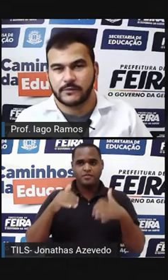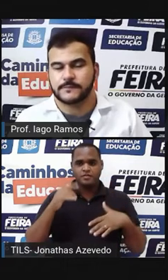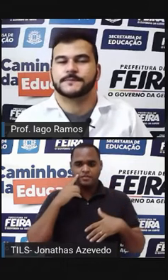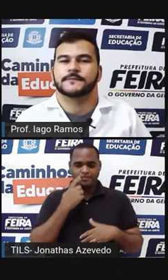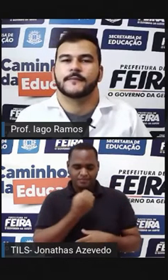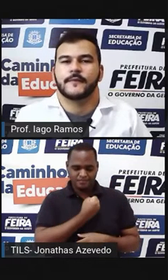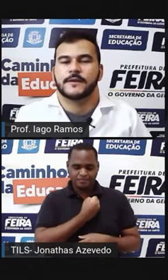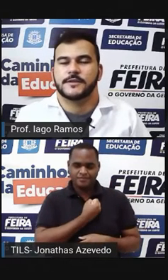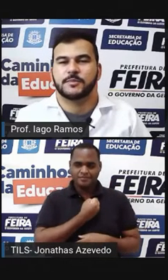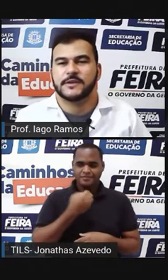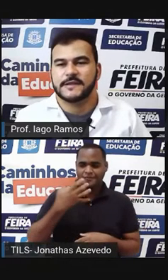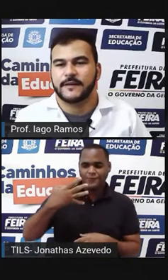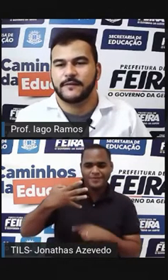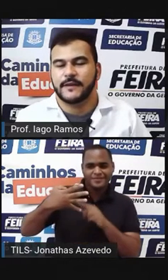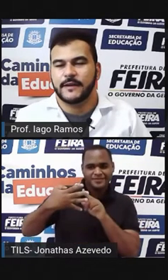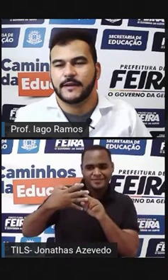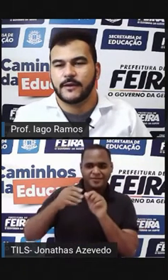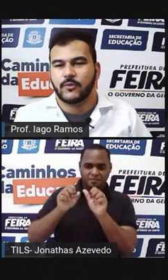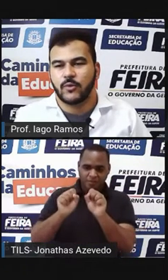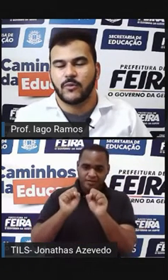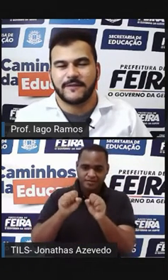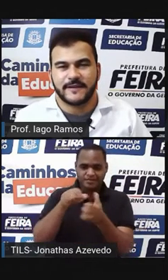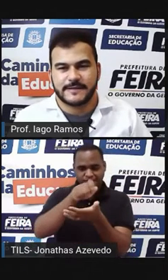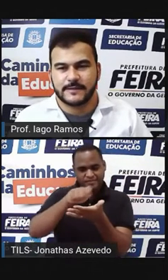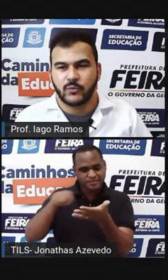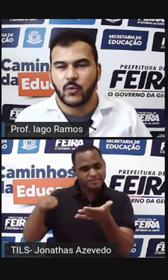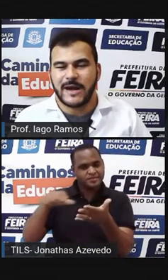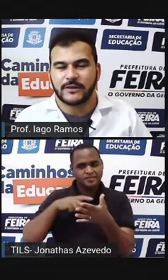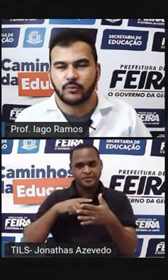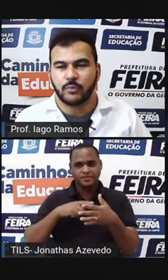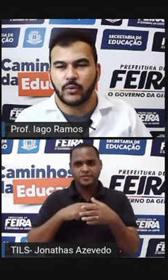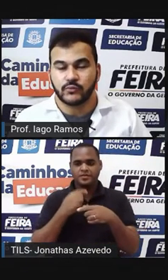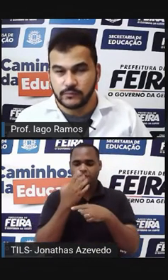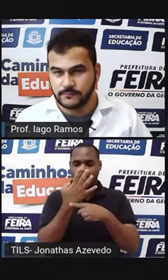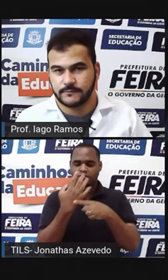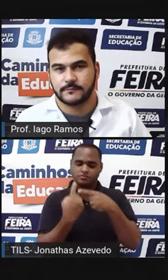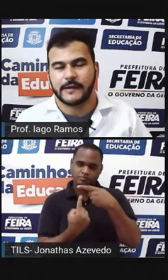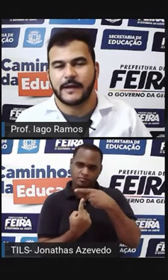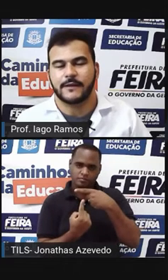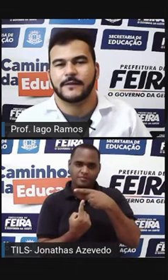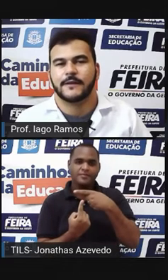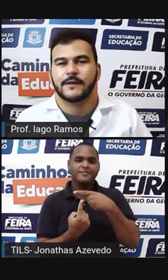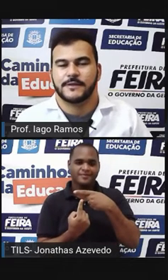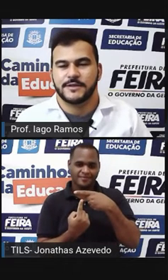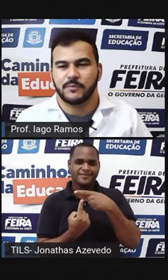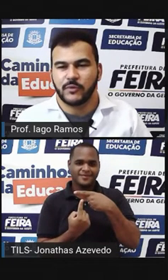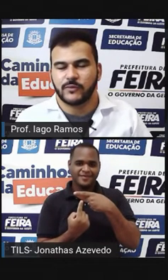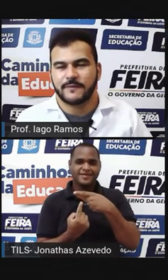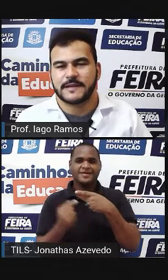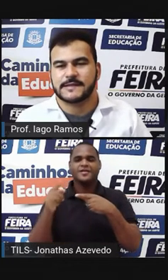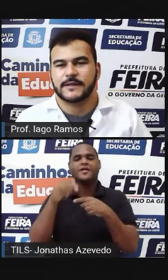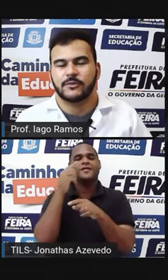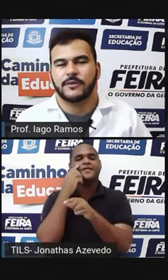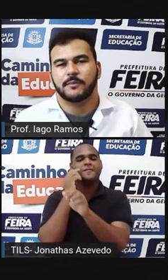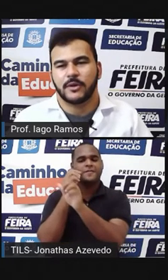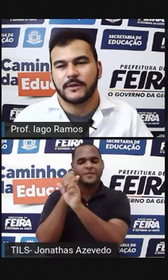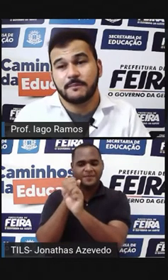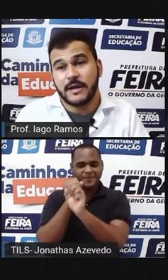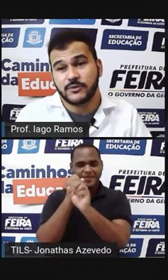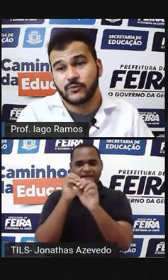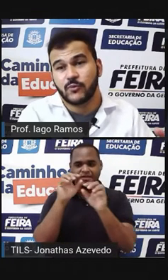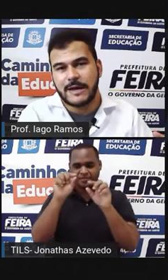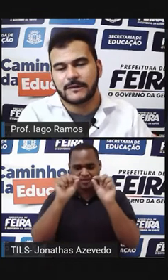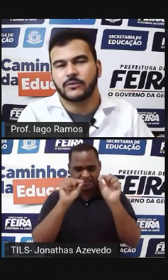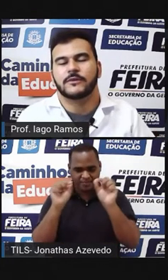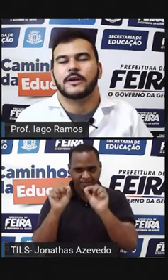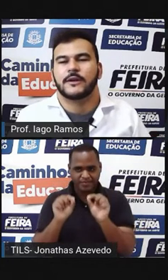4 A gente pode escrever como uma fração 4 por 1, tá? A gente monta uma fração e bota